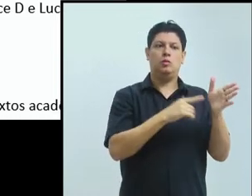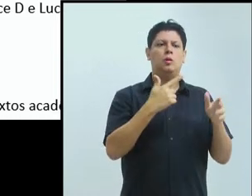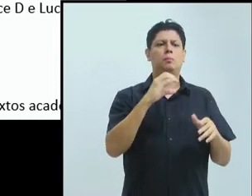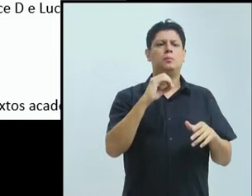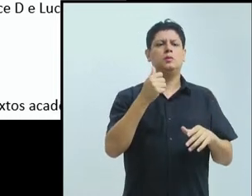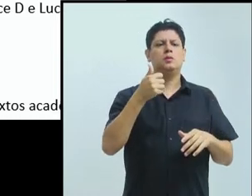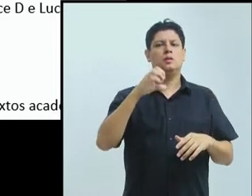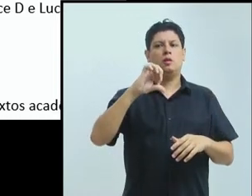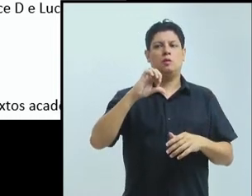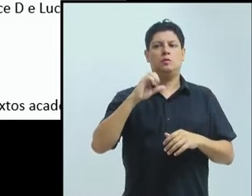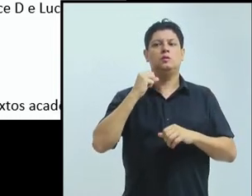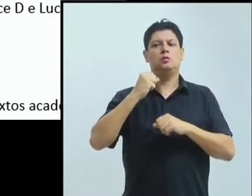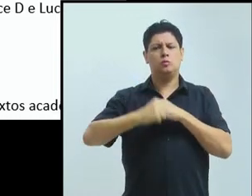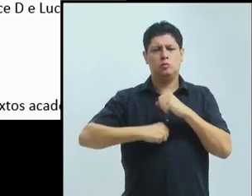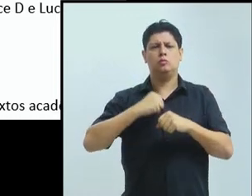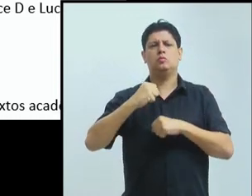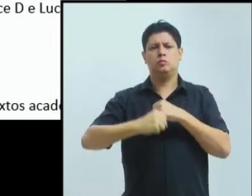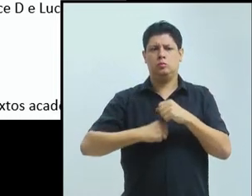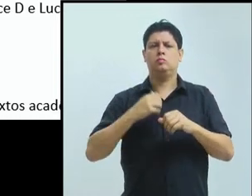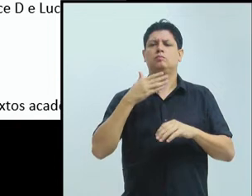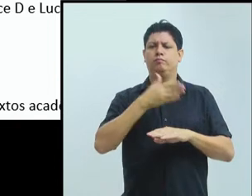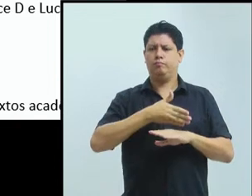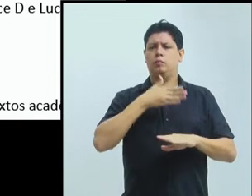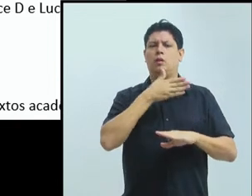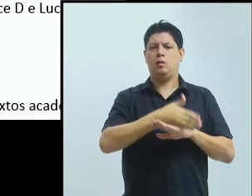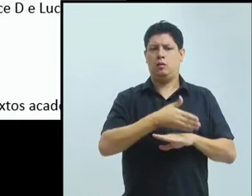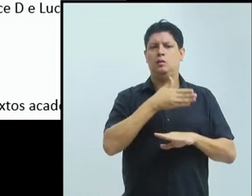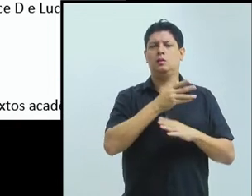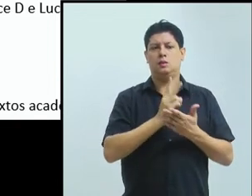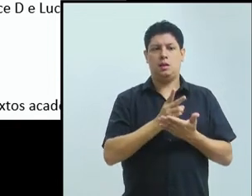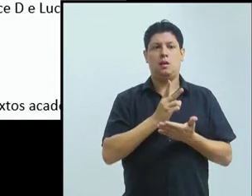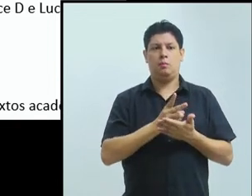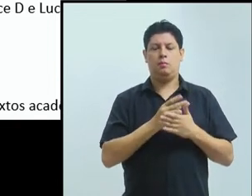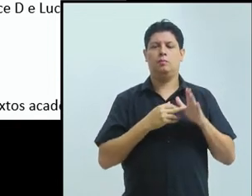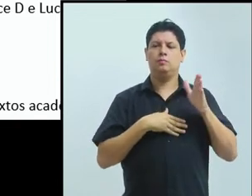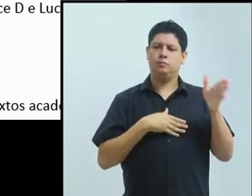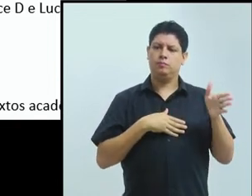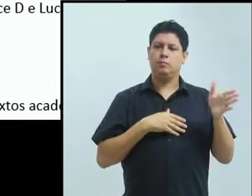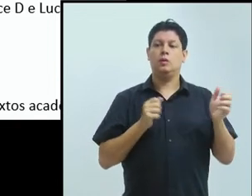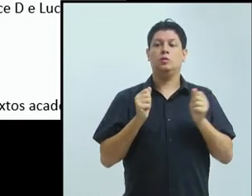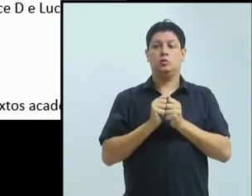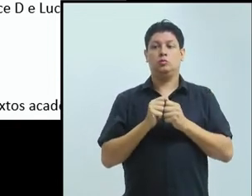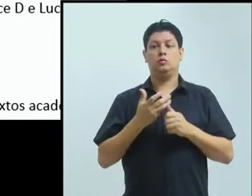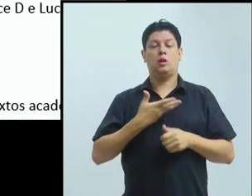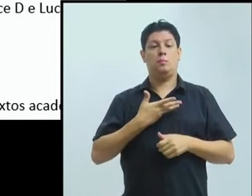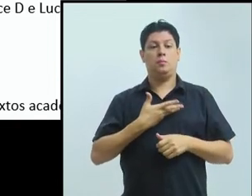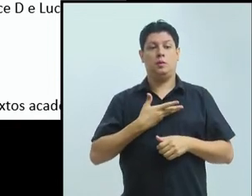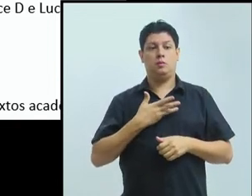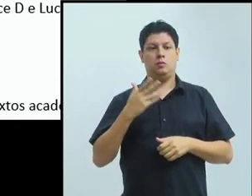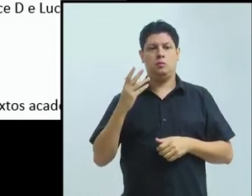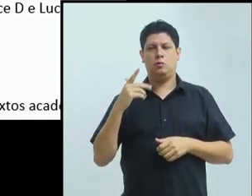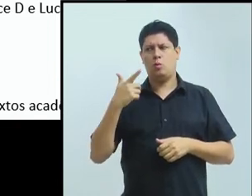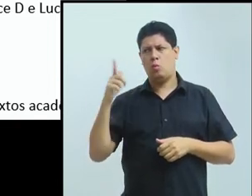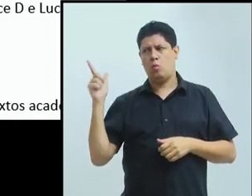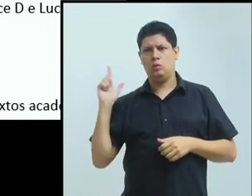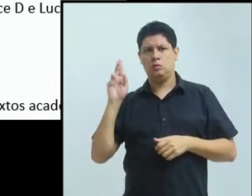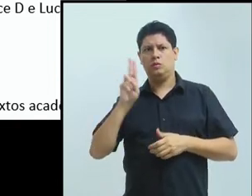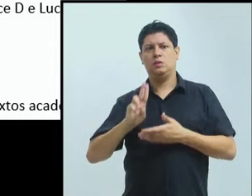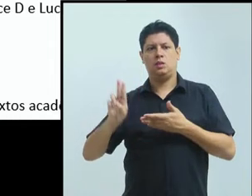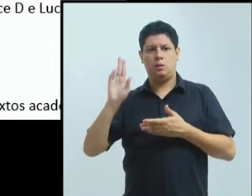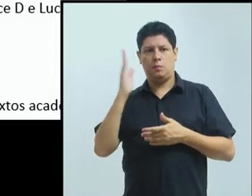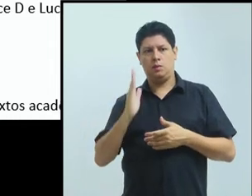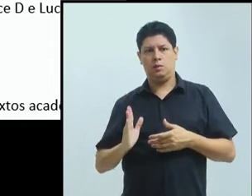pessoas do Brasil que são colegas de outras universidades, a gente vai lá meio que em bando para participar de um evento.